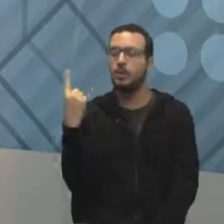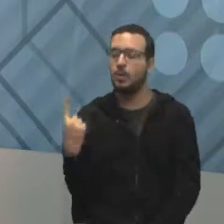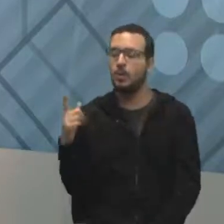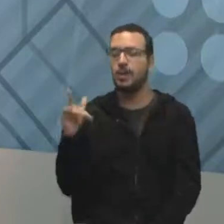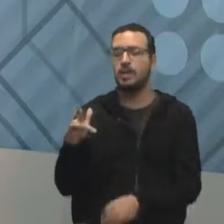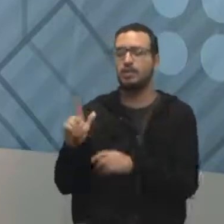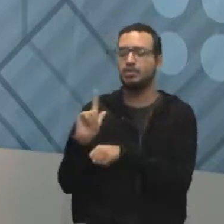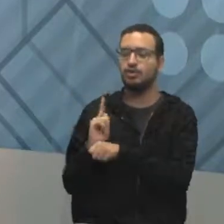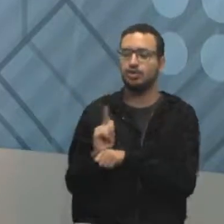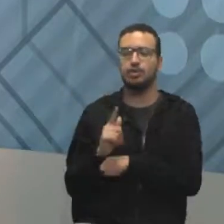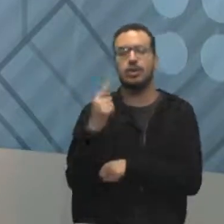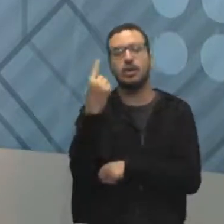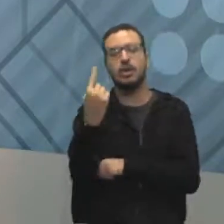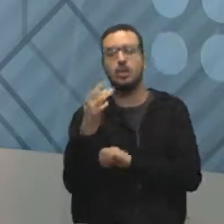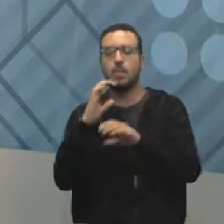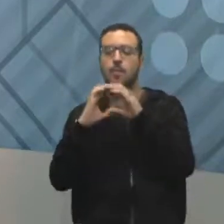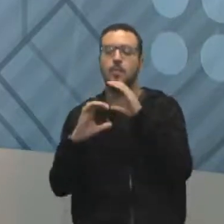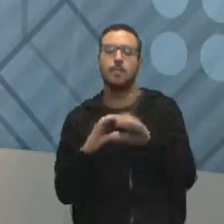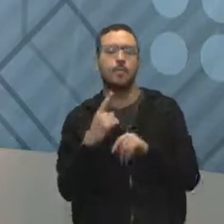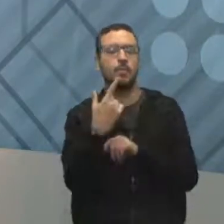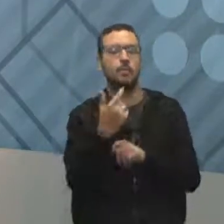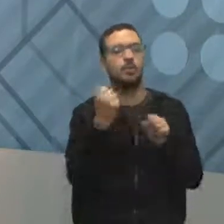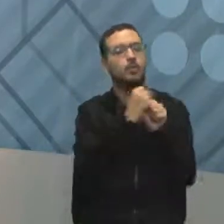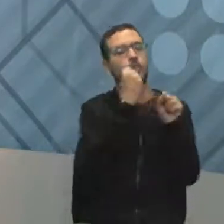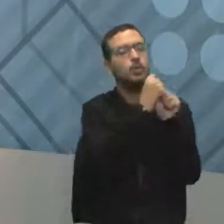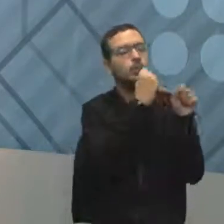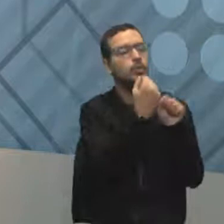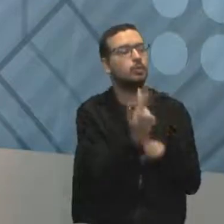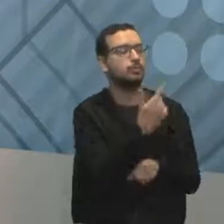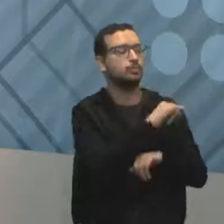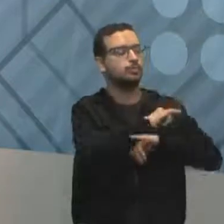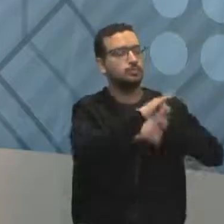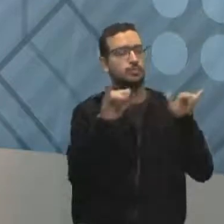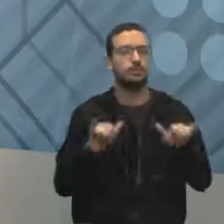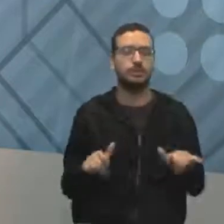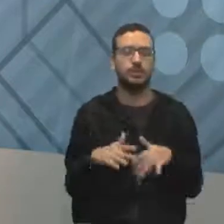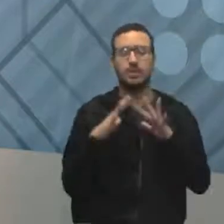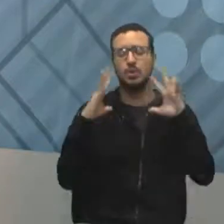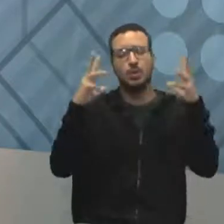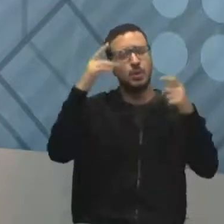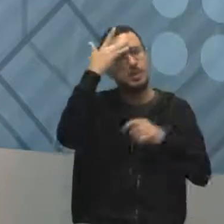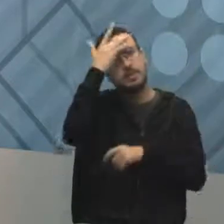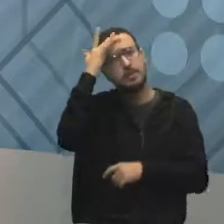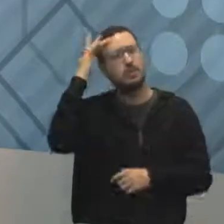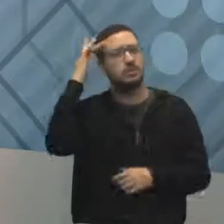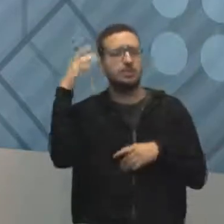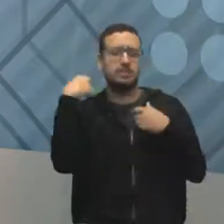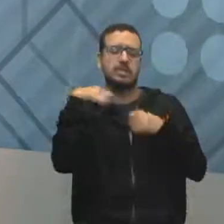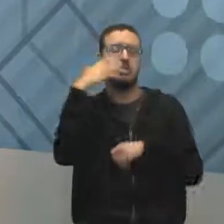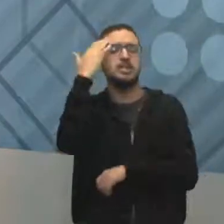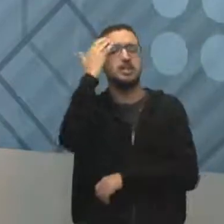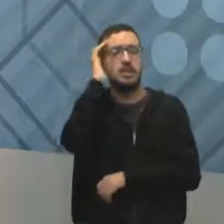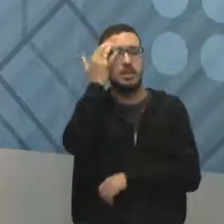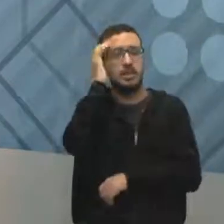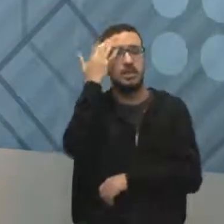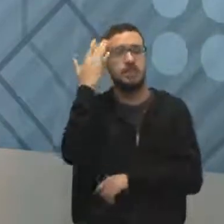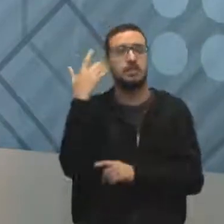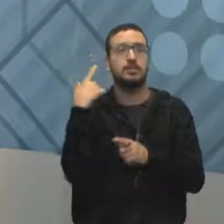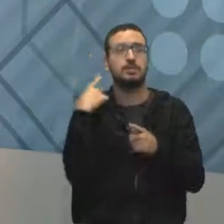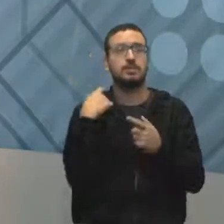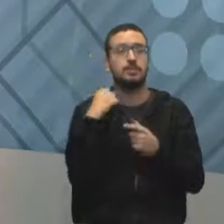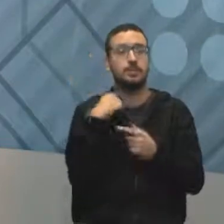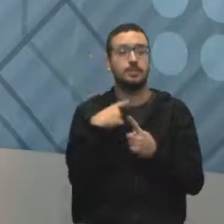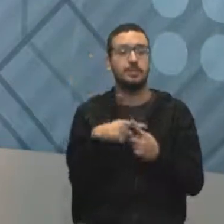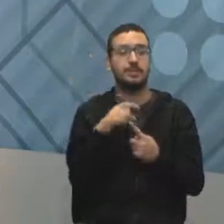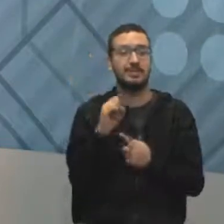comunicação, o outro constrói, o outro comunica. Todo mundo tem que entender, porque senão vira uma coisa